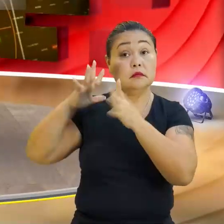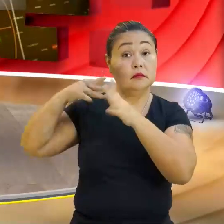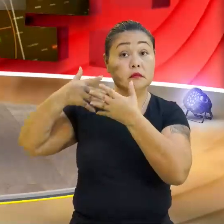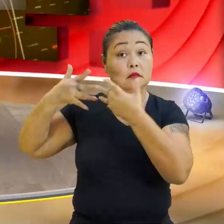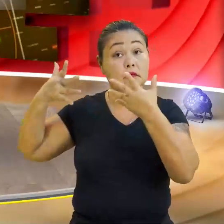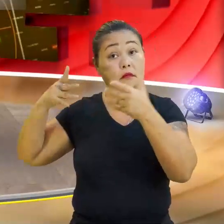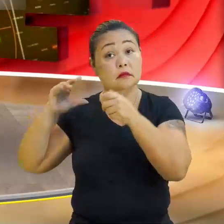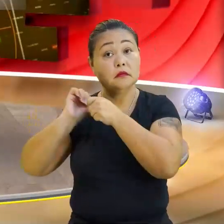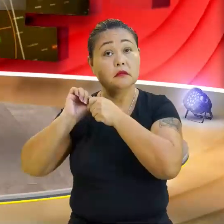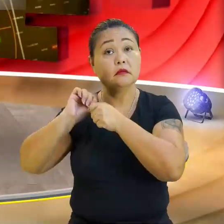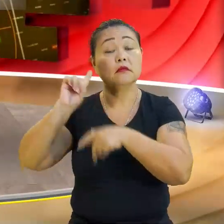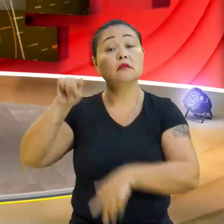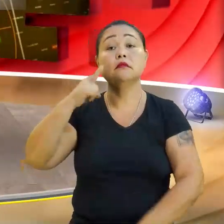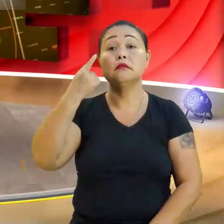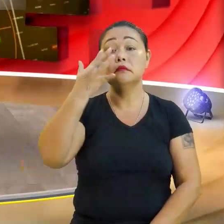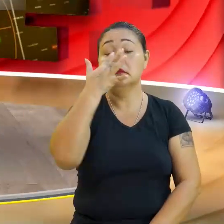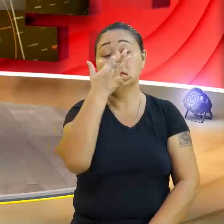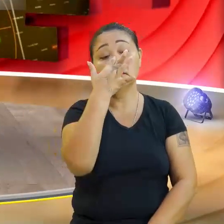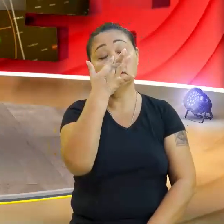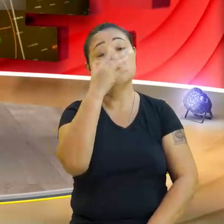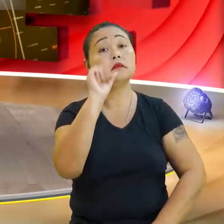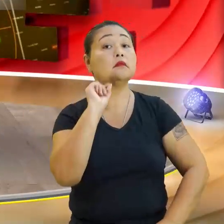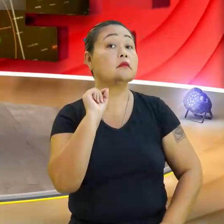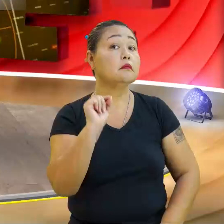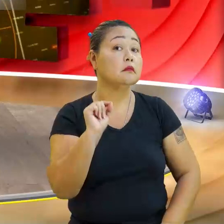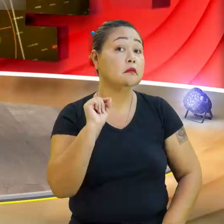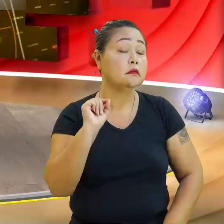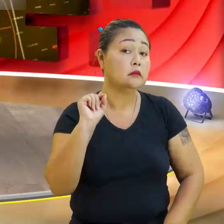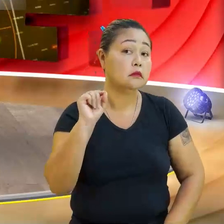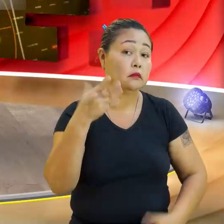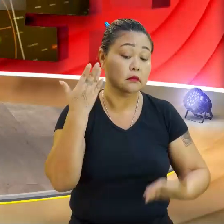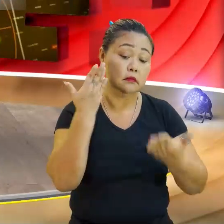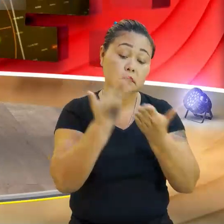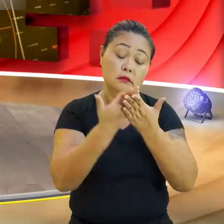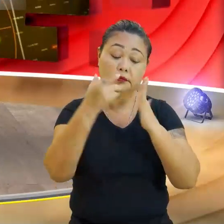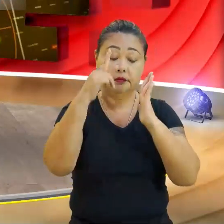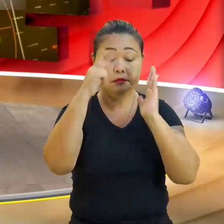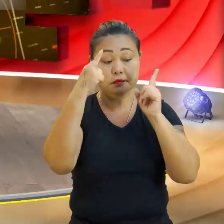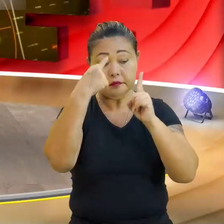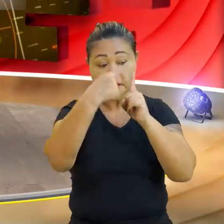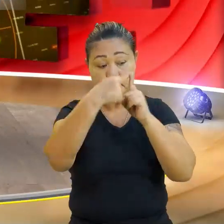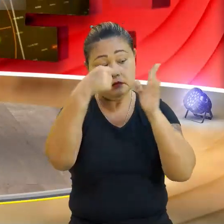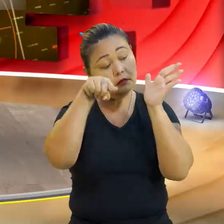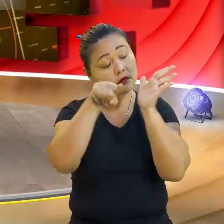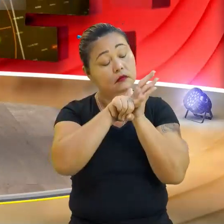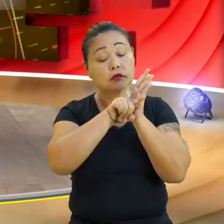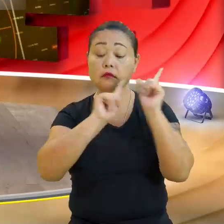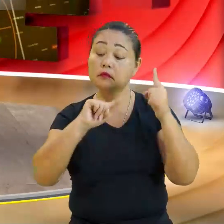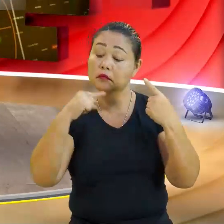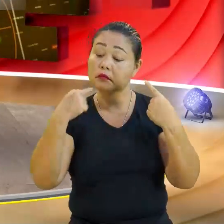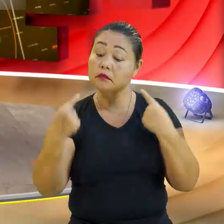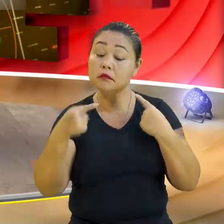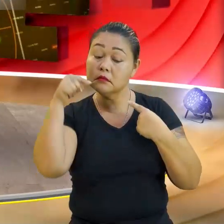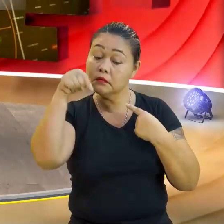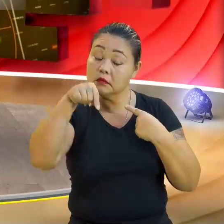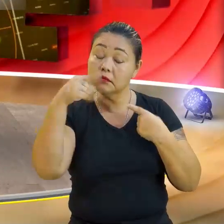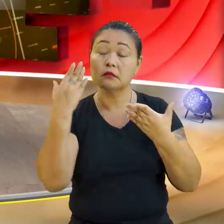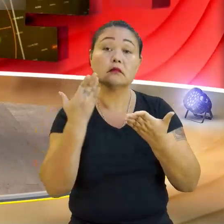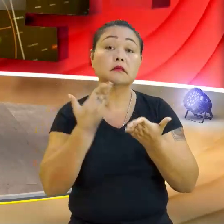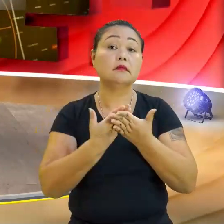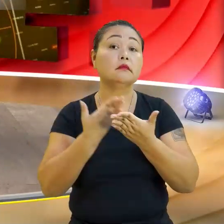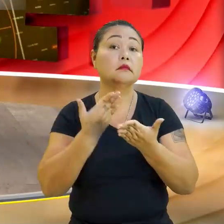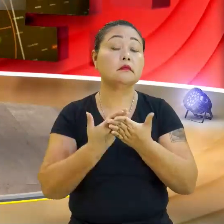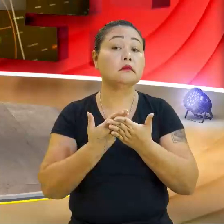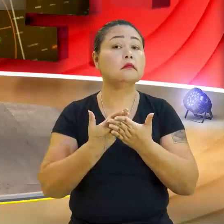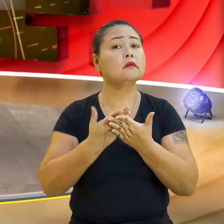observa que, quando eu faço o estudo dos sinais, aquele estudo já me determina o seguinte, a partir